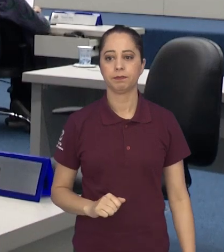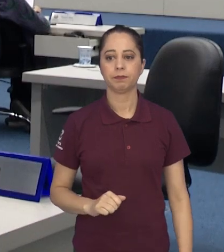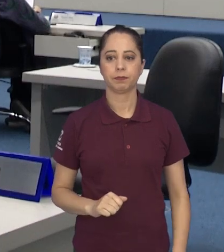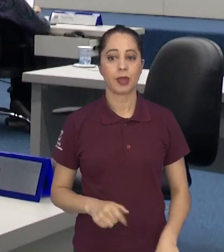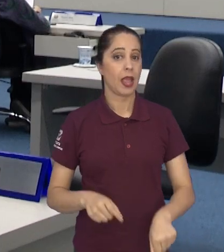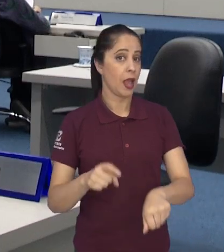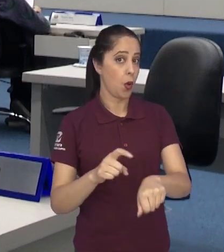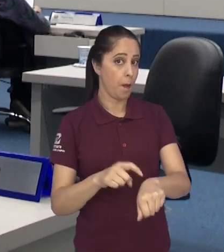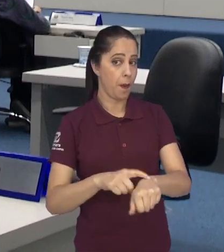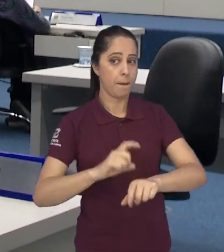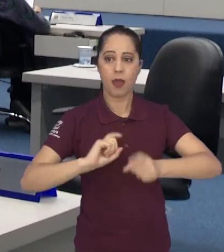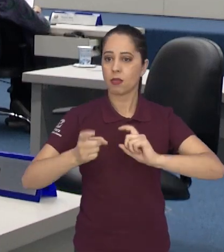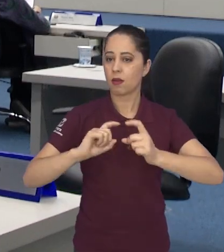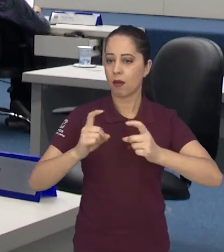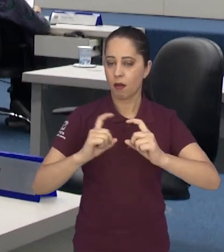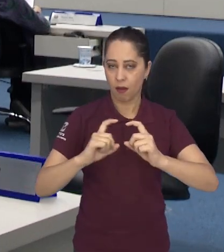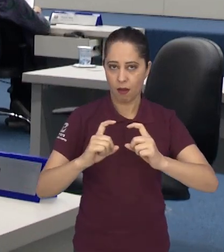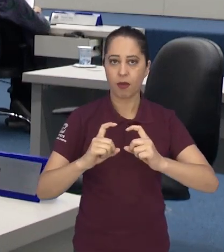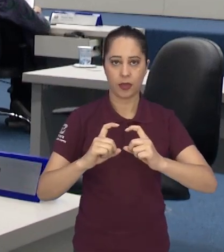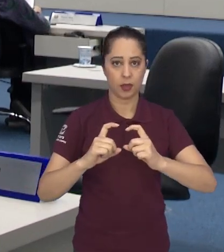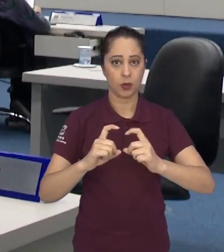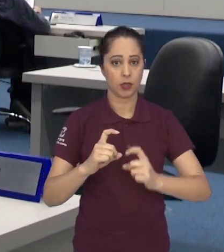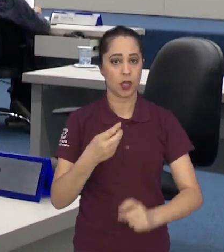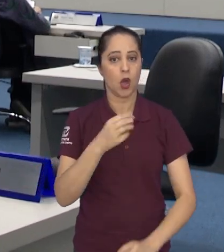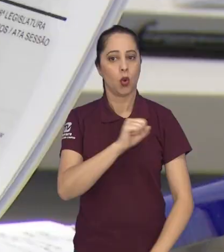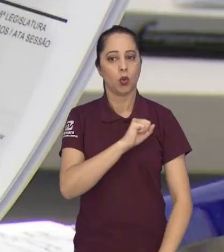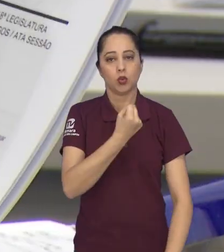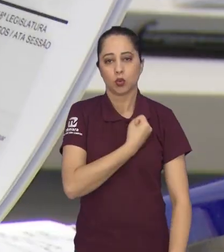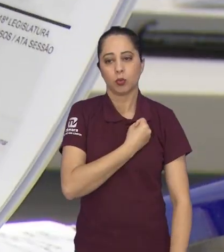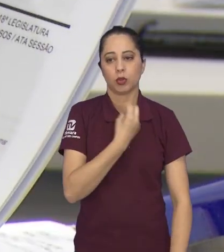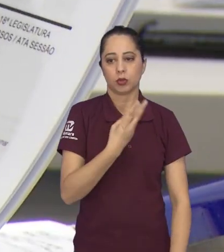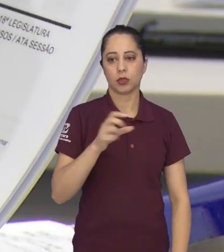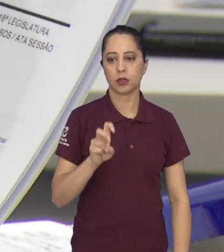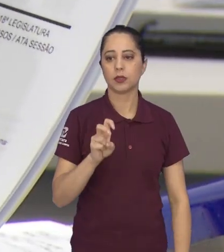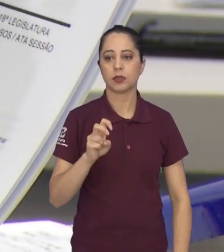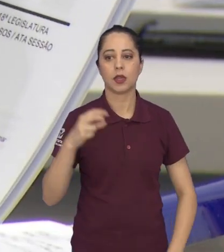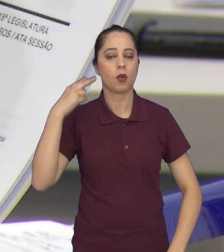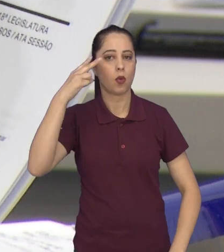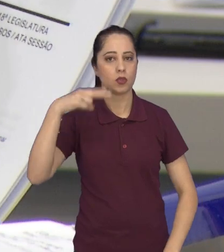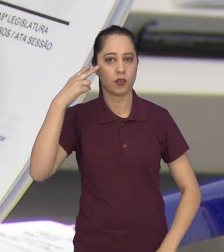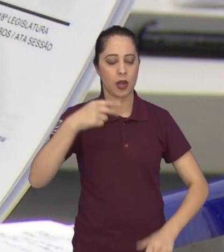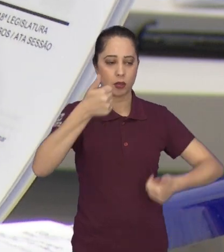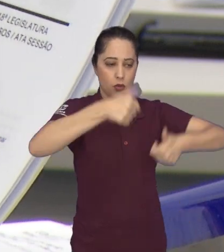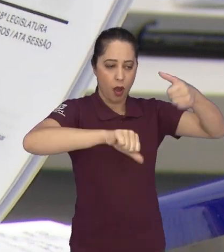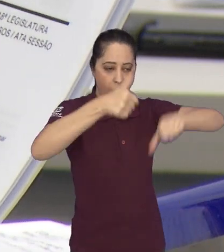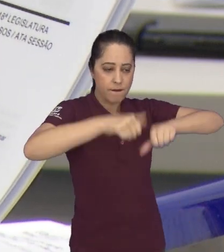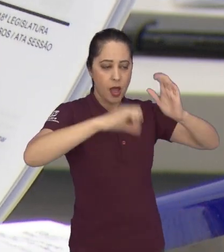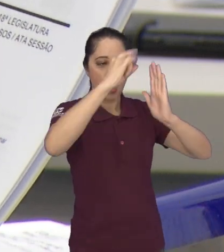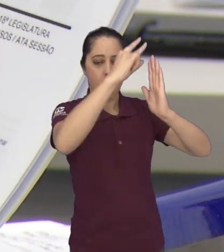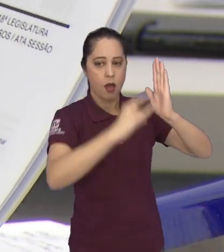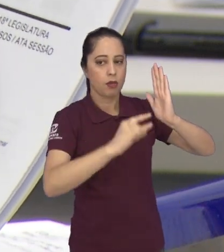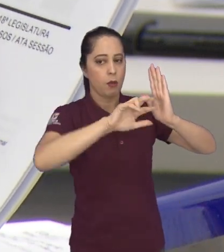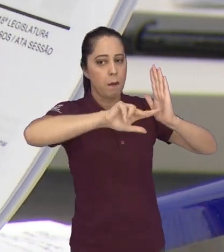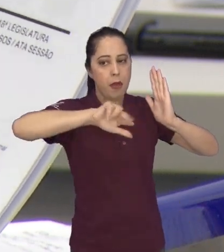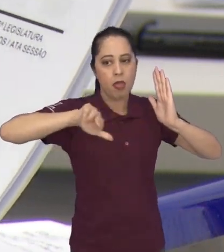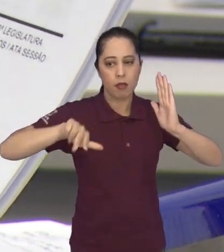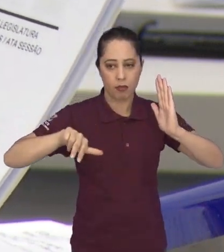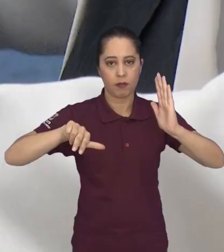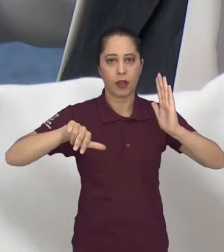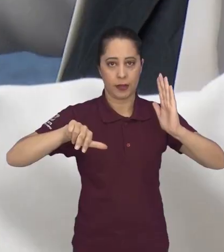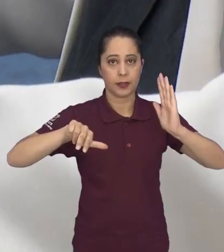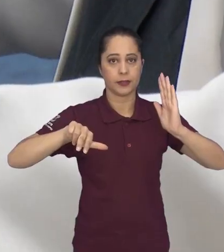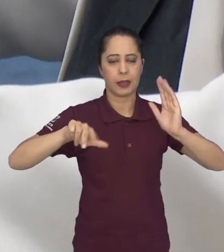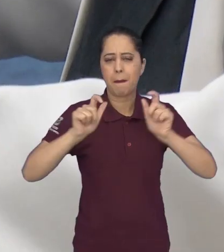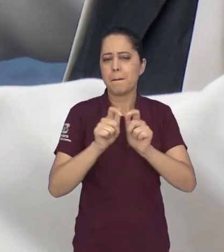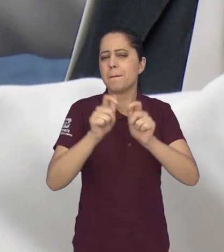Durante a 35ª sessão do ano, os parlamentares apreciaram uma série de documentos entre requerimentos, indicações e moções.